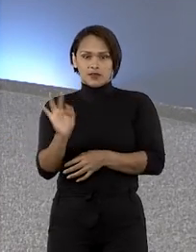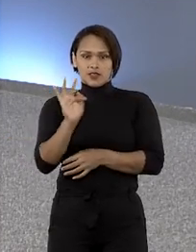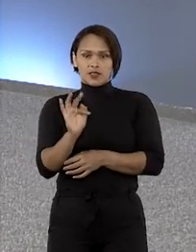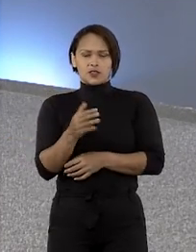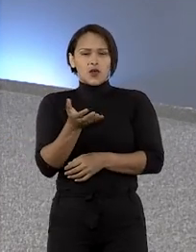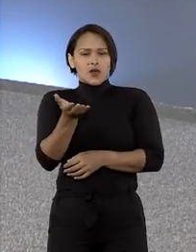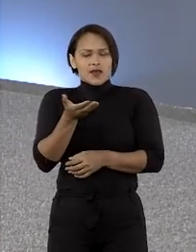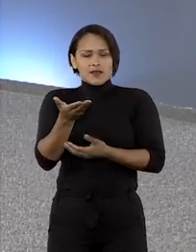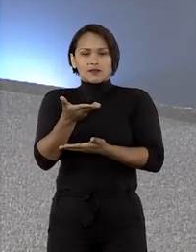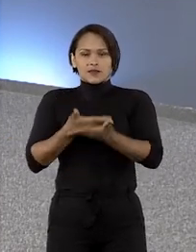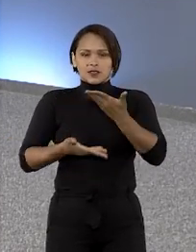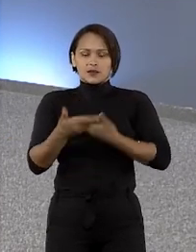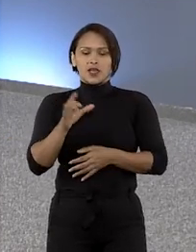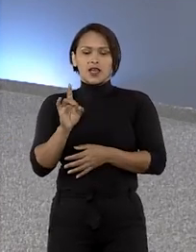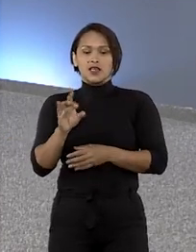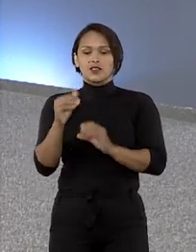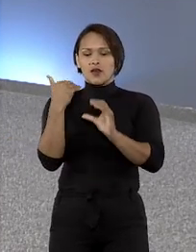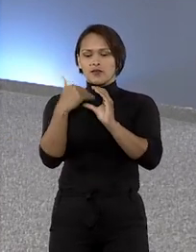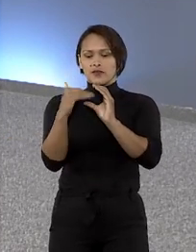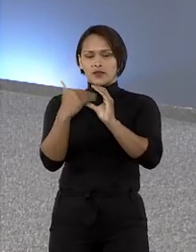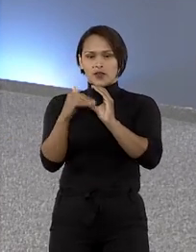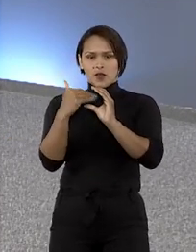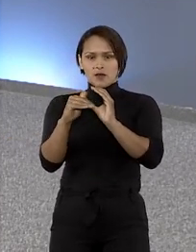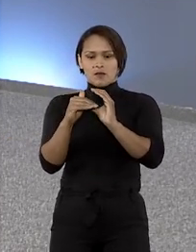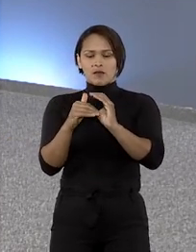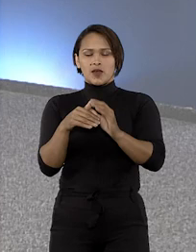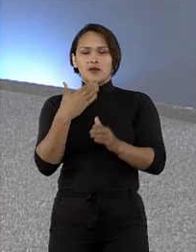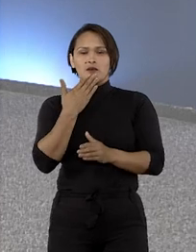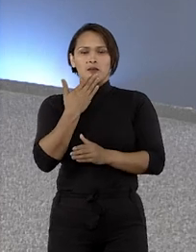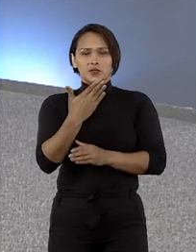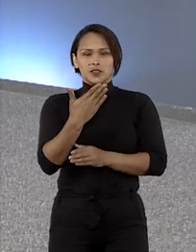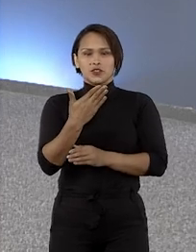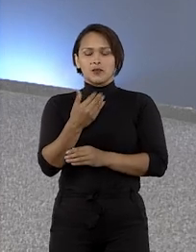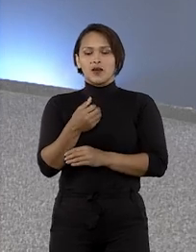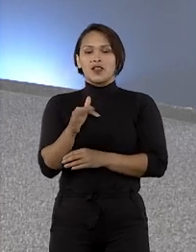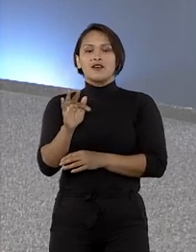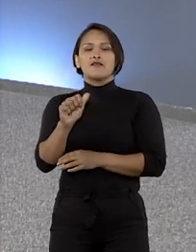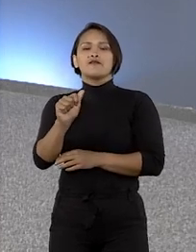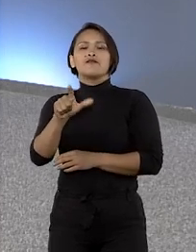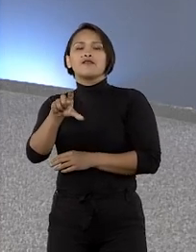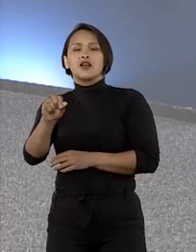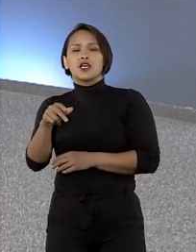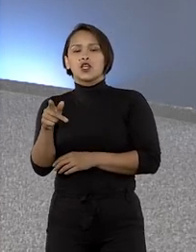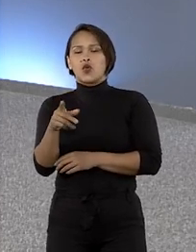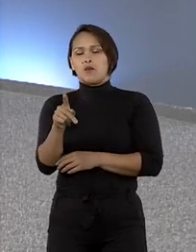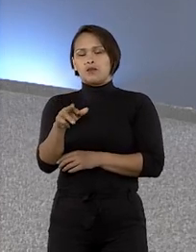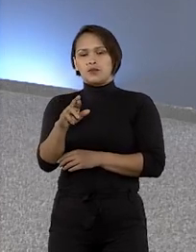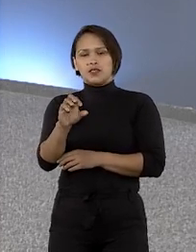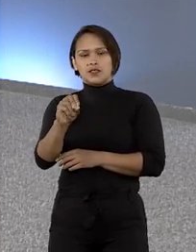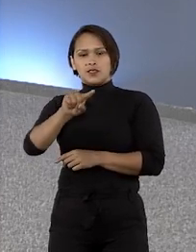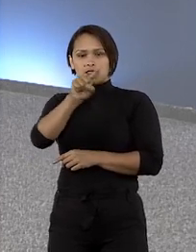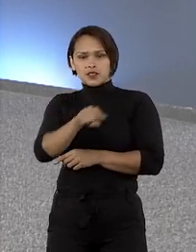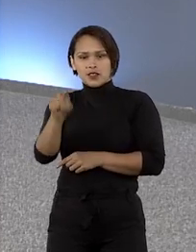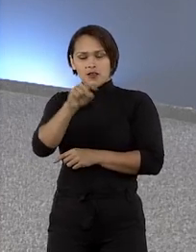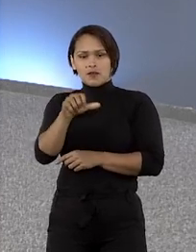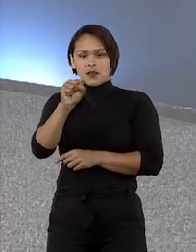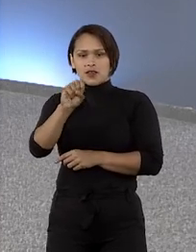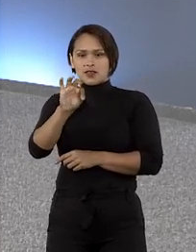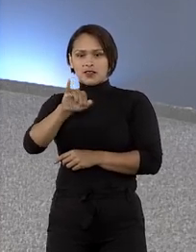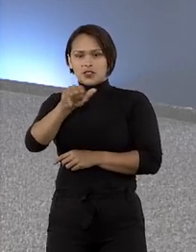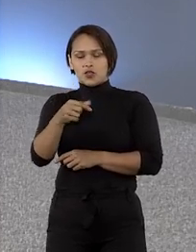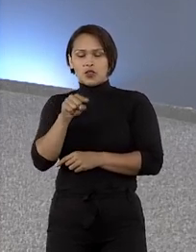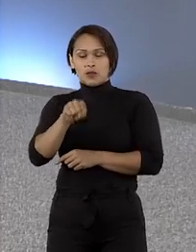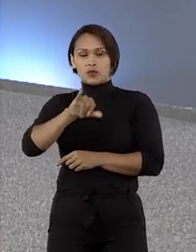Quem quiser participar, é só enviar um e-mail com a solicitação para falecompresidente.stj